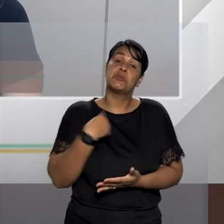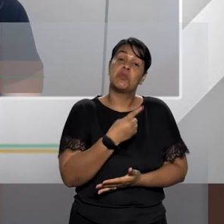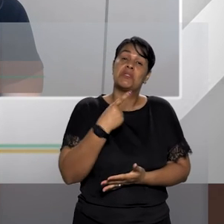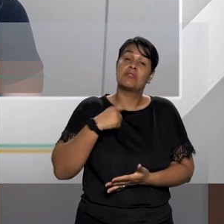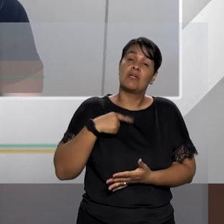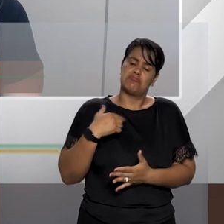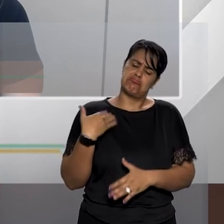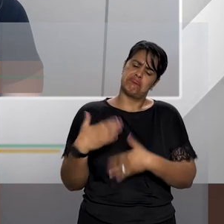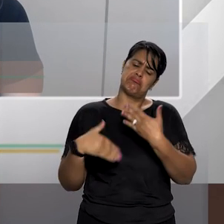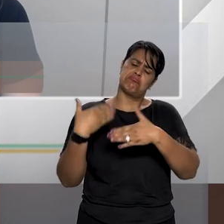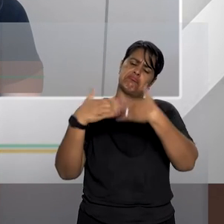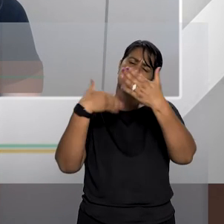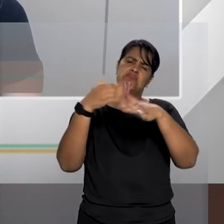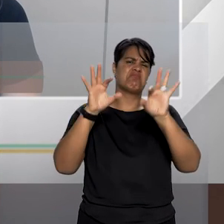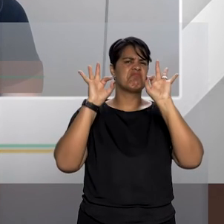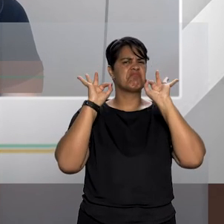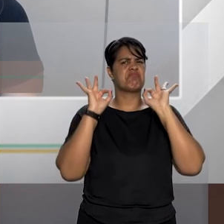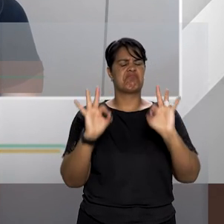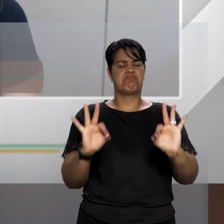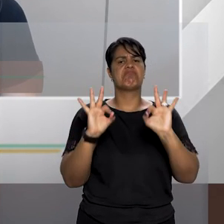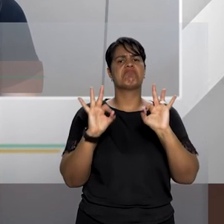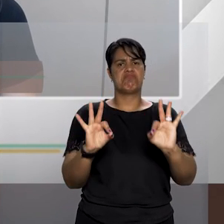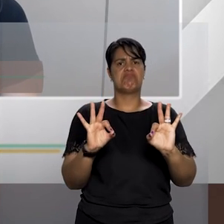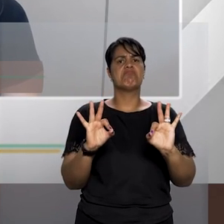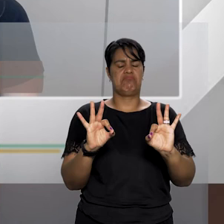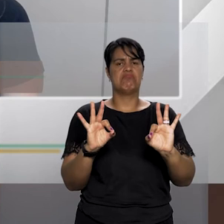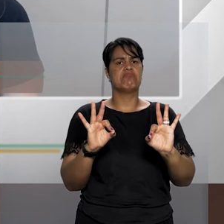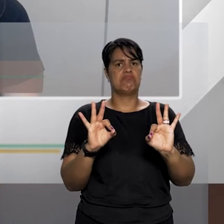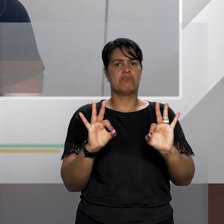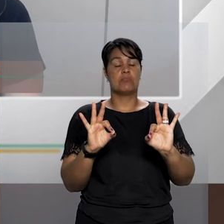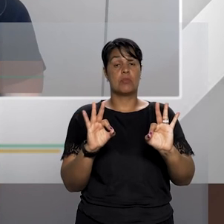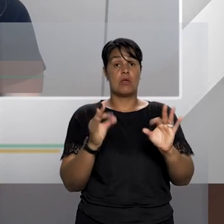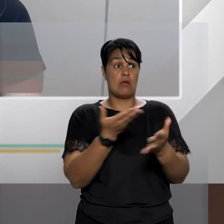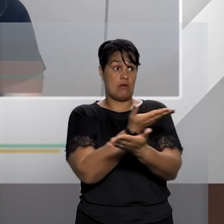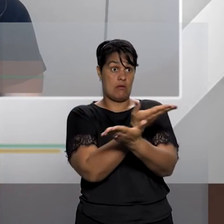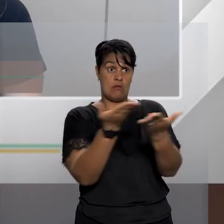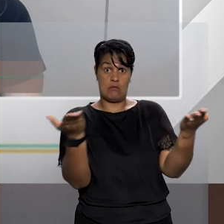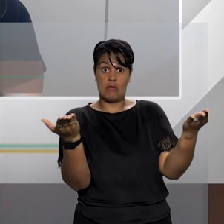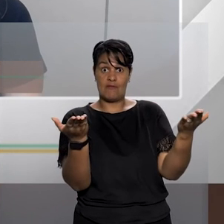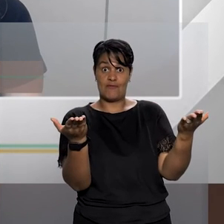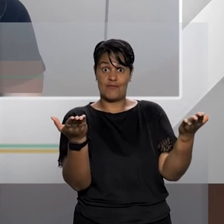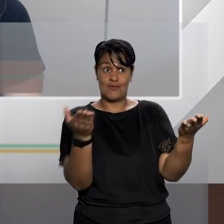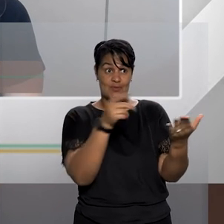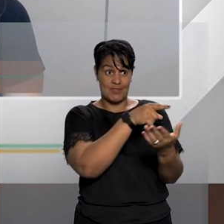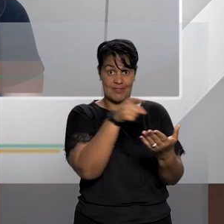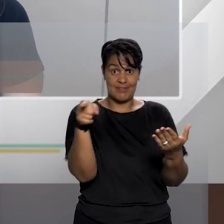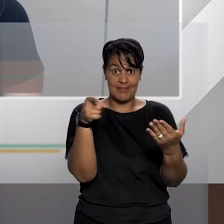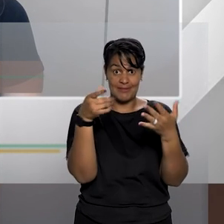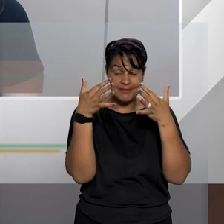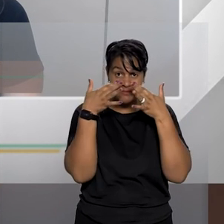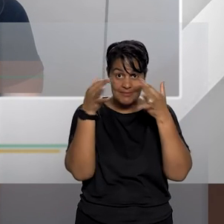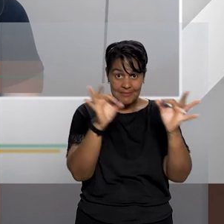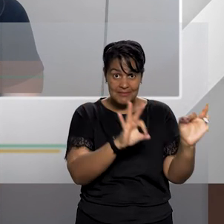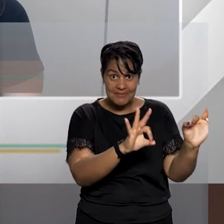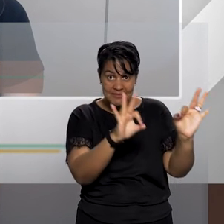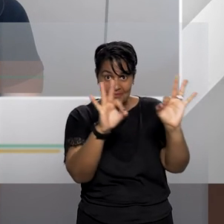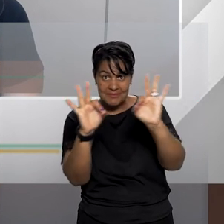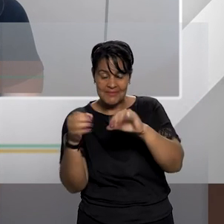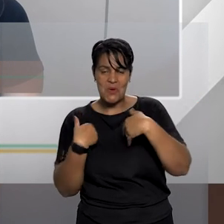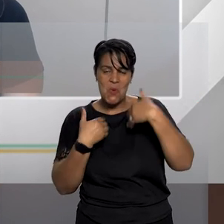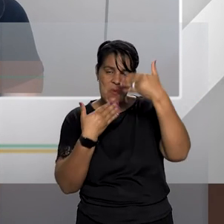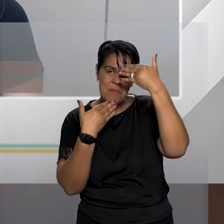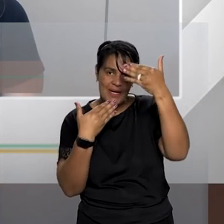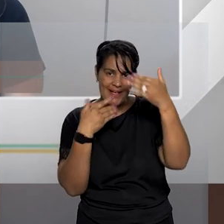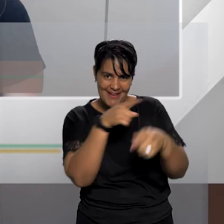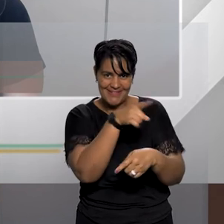muito e certamente os telespectadores que eu agradeço já gentilão por